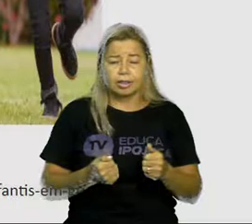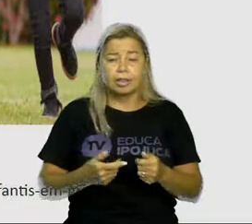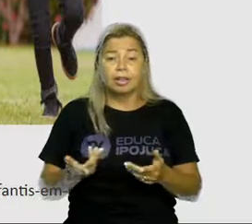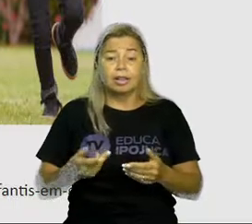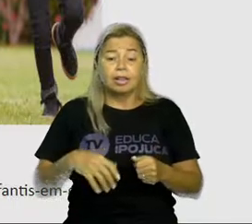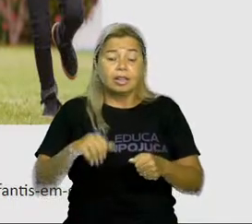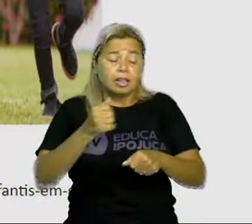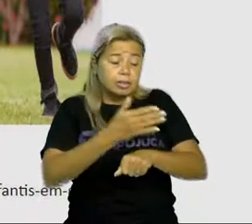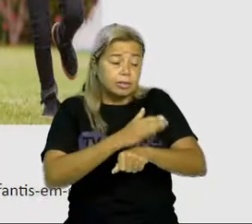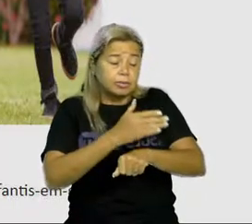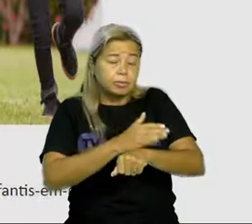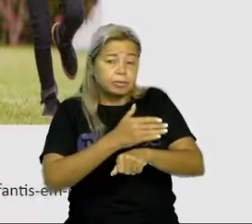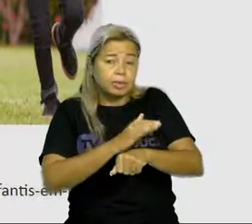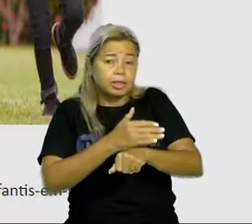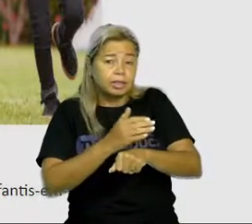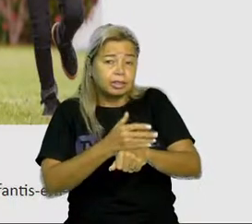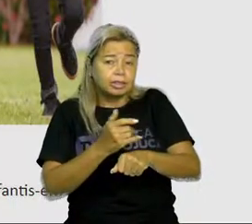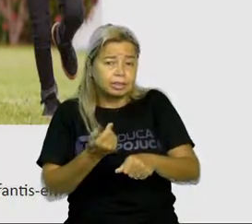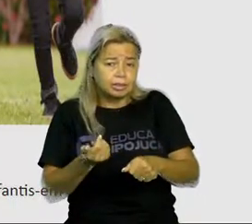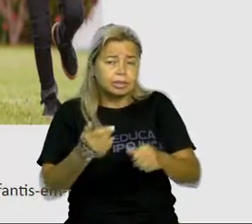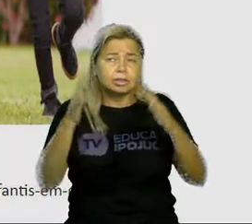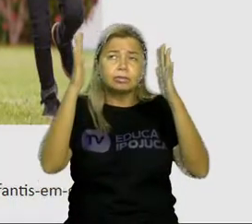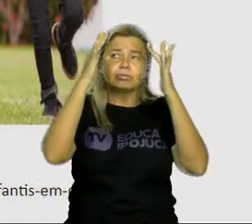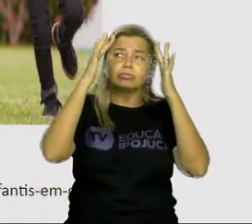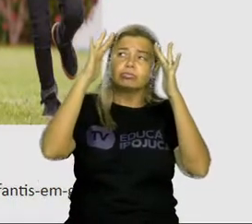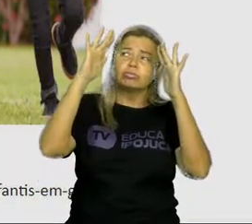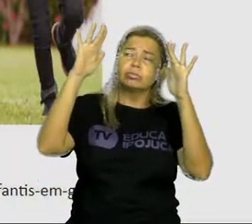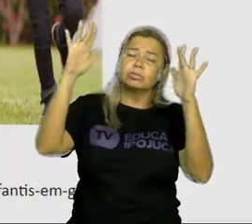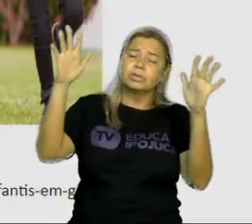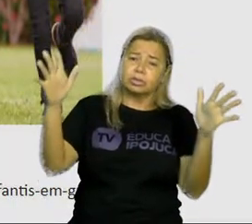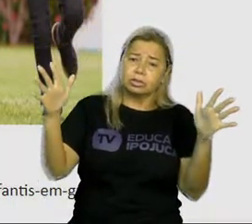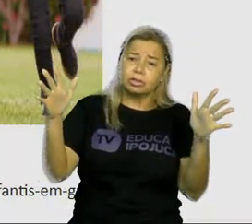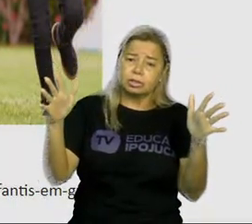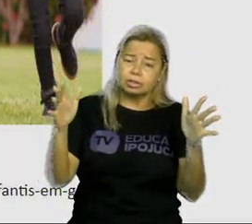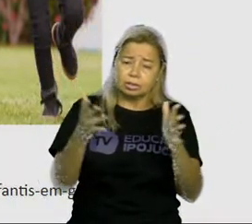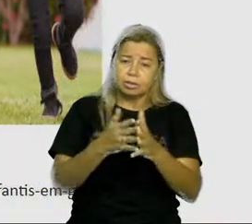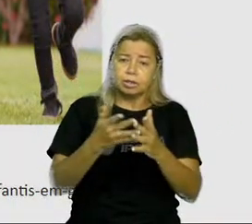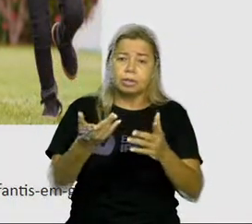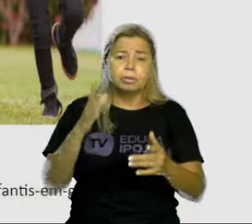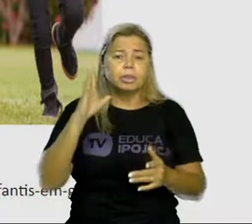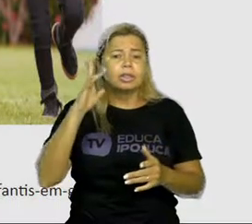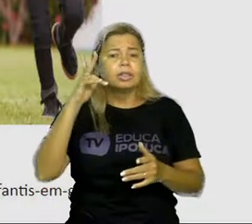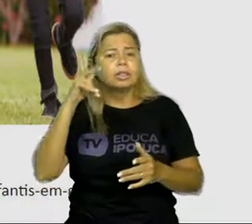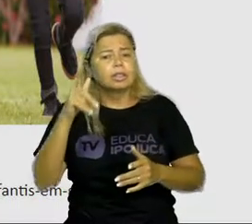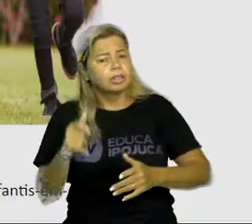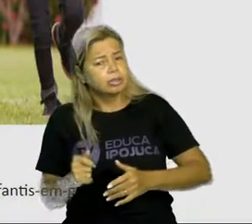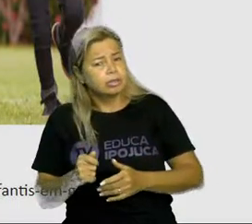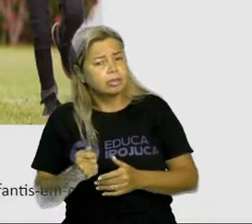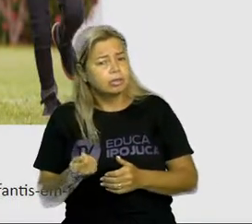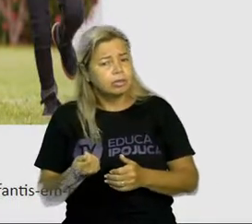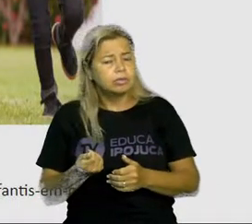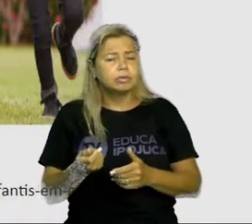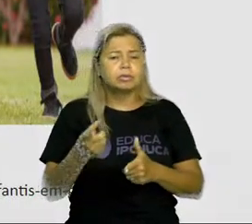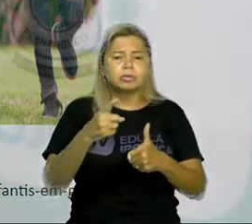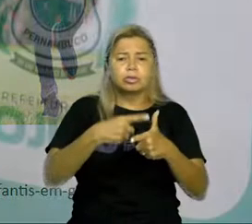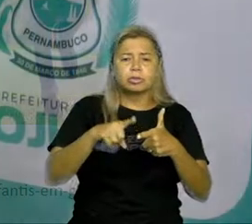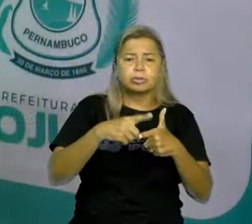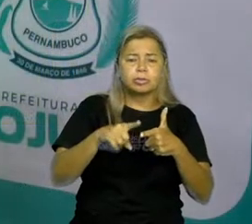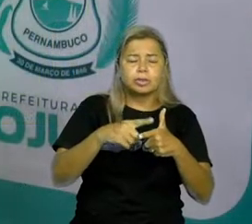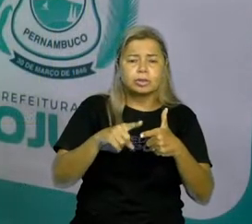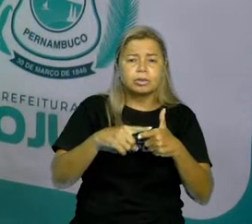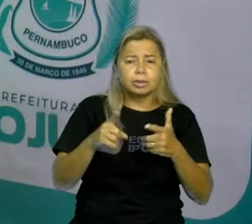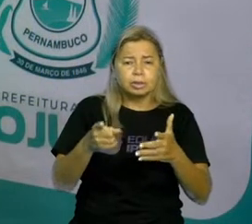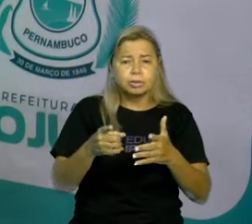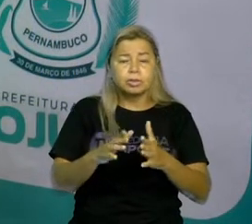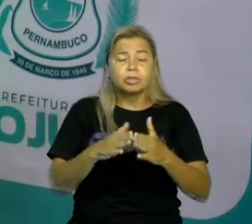criatividade e também a imaginação para a resolução de atividades propostas. Quando as crianças brincam,